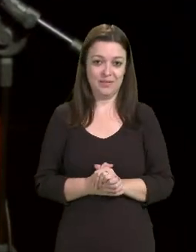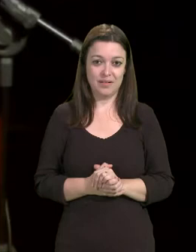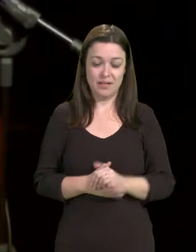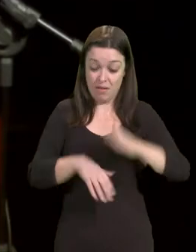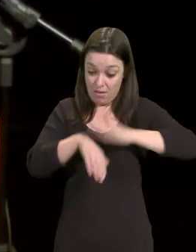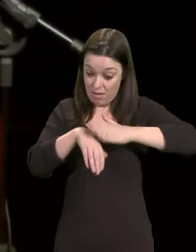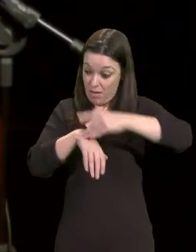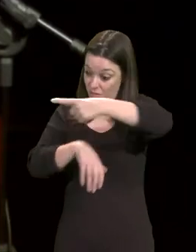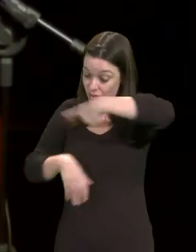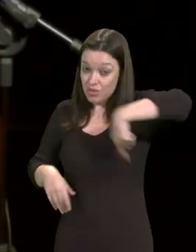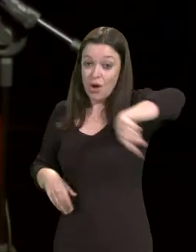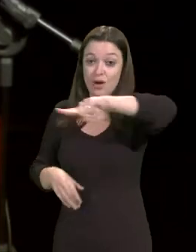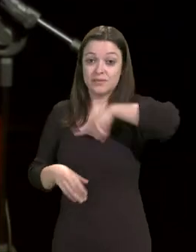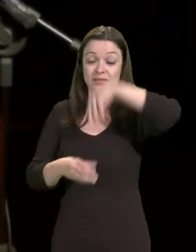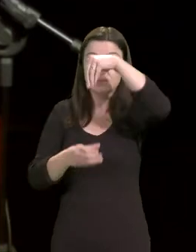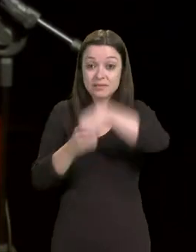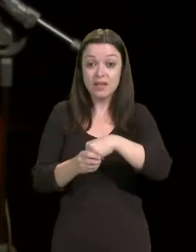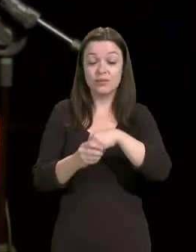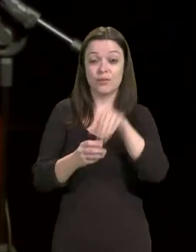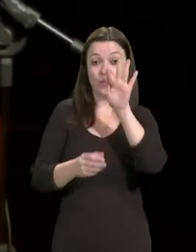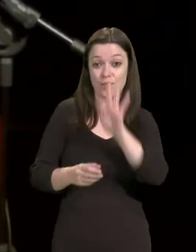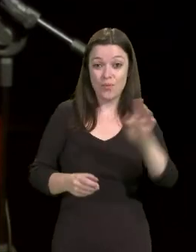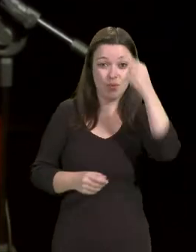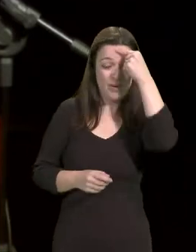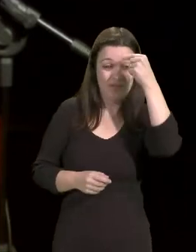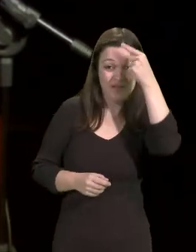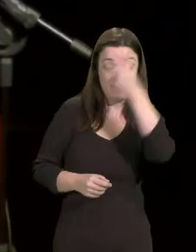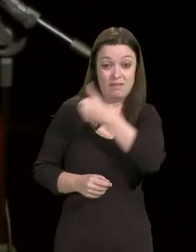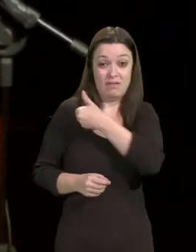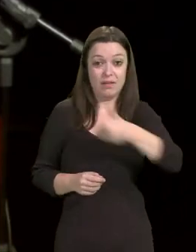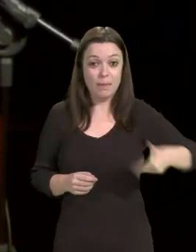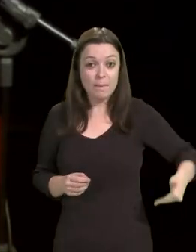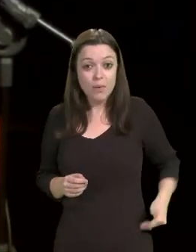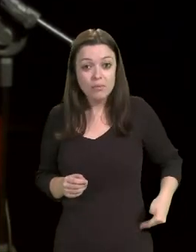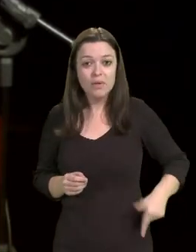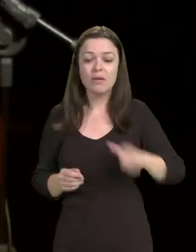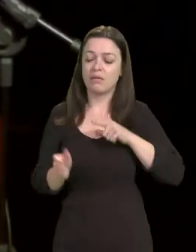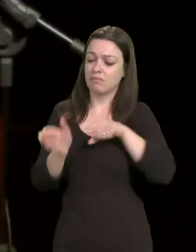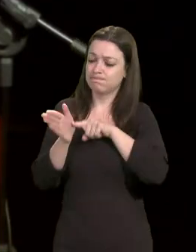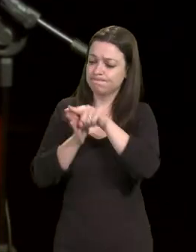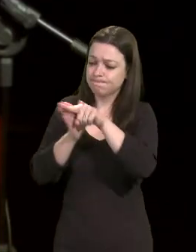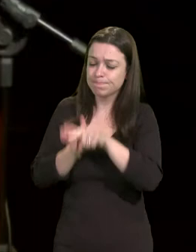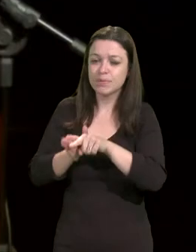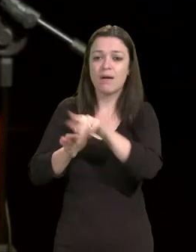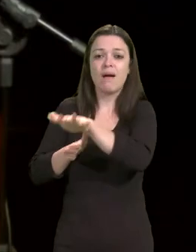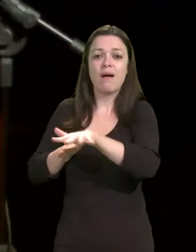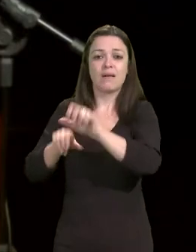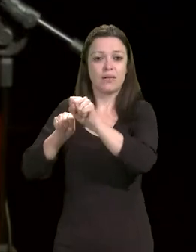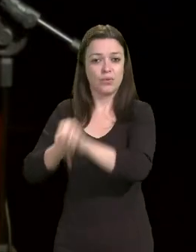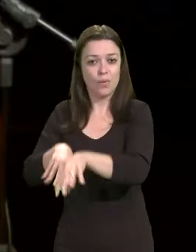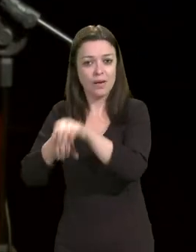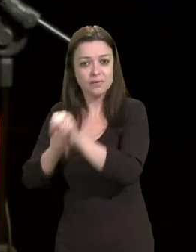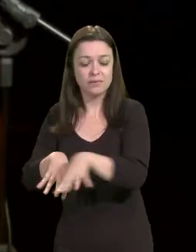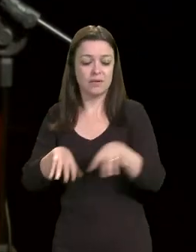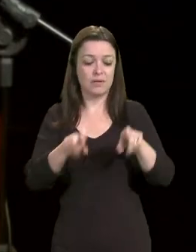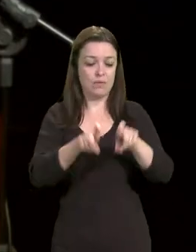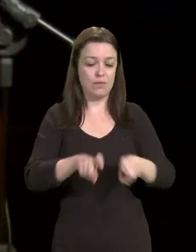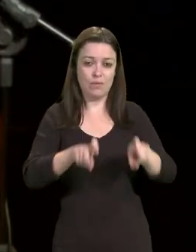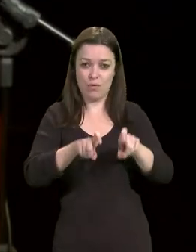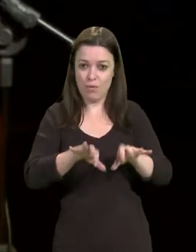dentro das universidades públicas, desenvolvemos pesquisas sobre educação, computação,